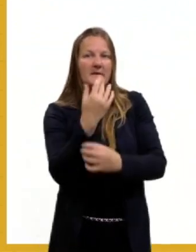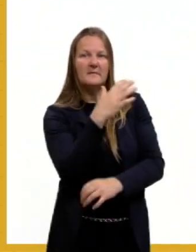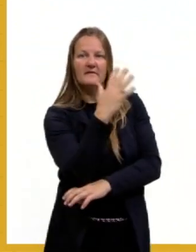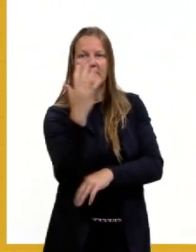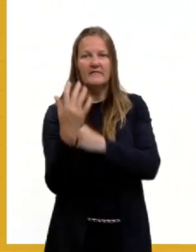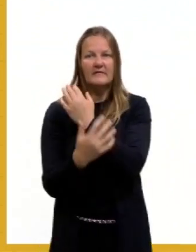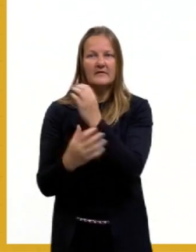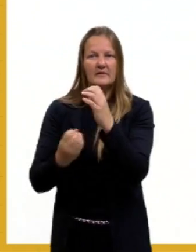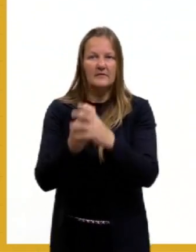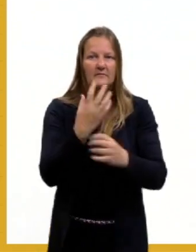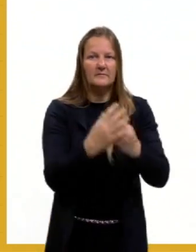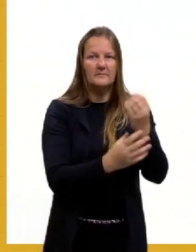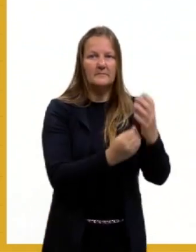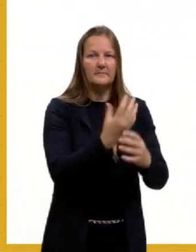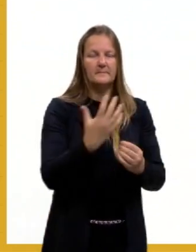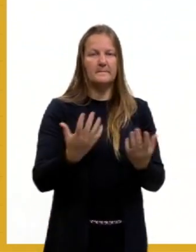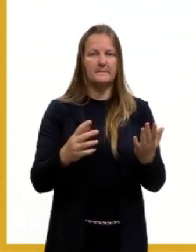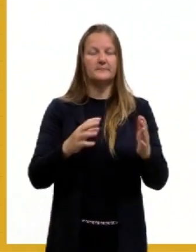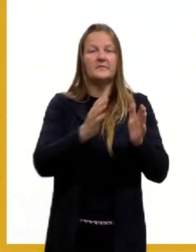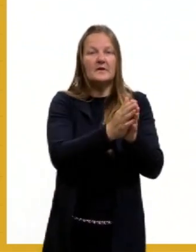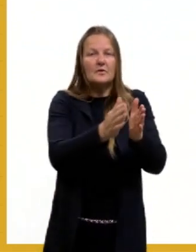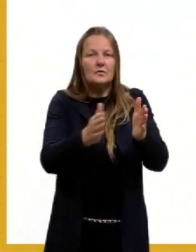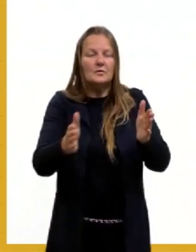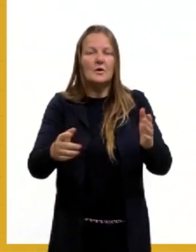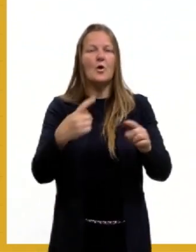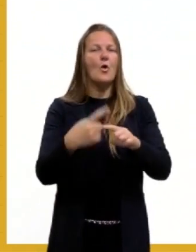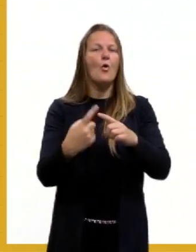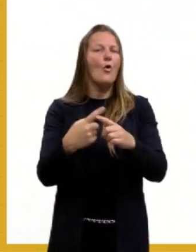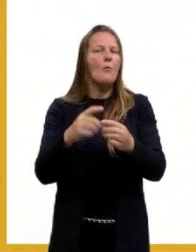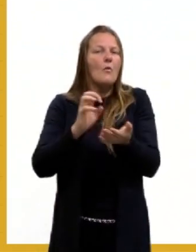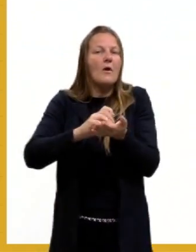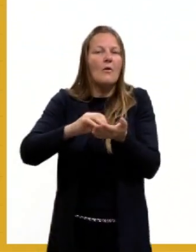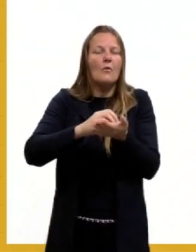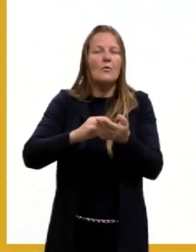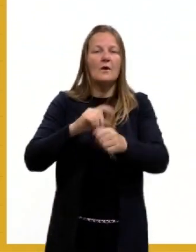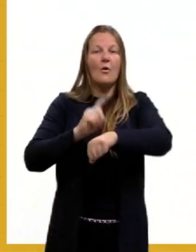fazer o cálculo de fuso horário, ele é bem simples, tá,